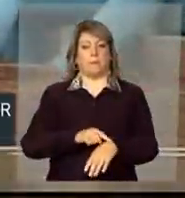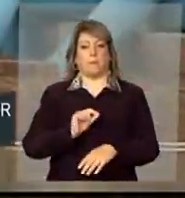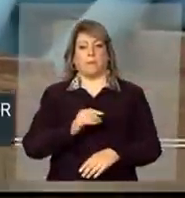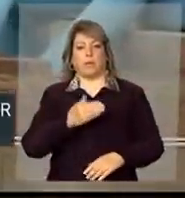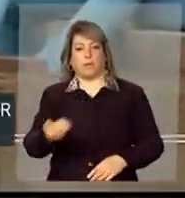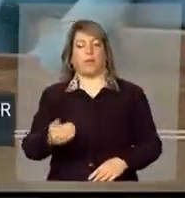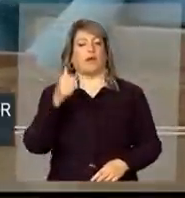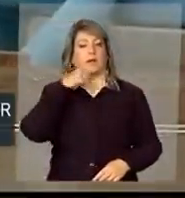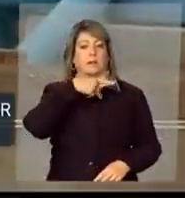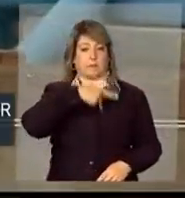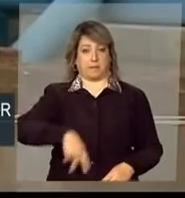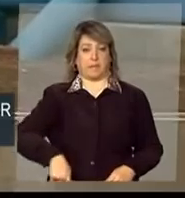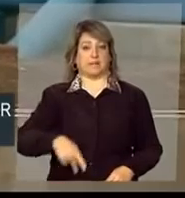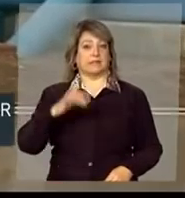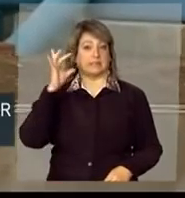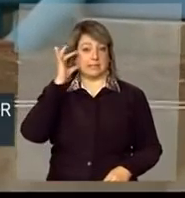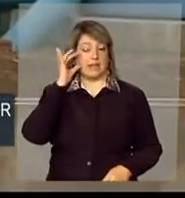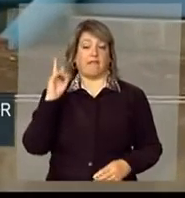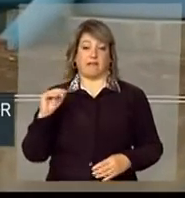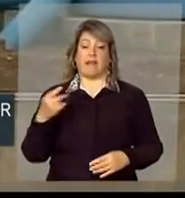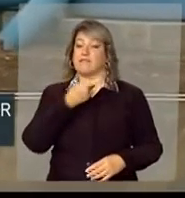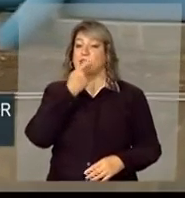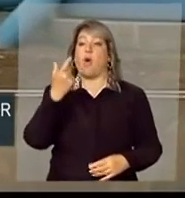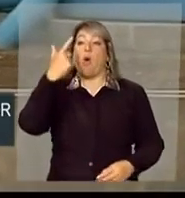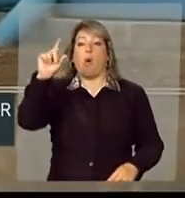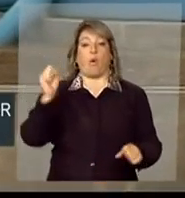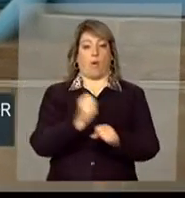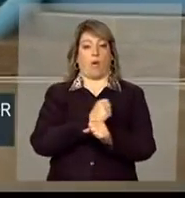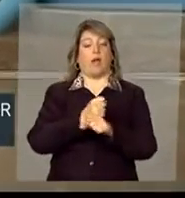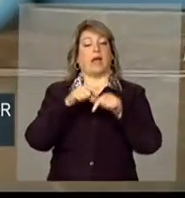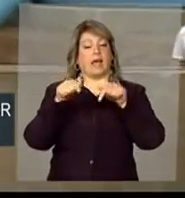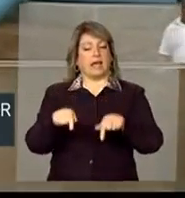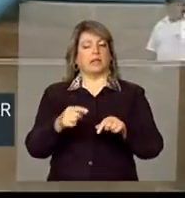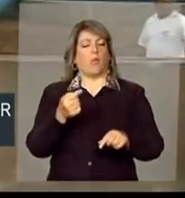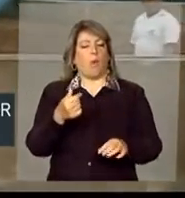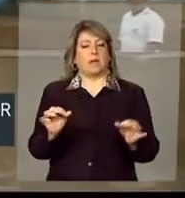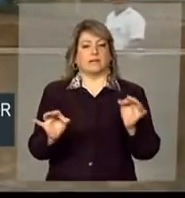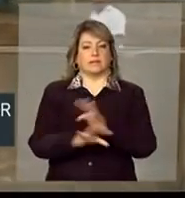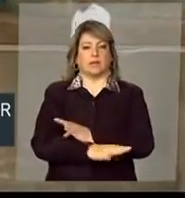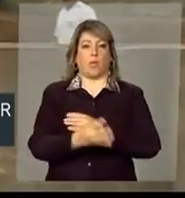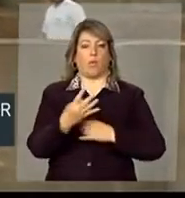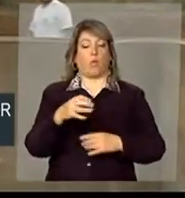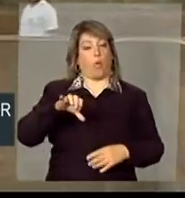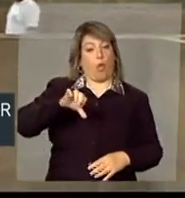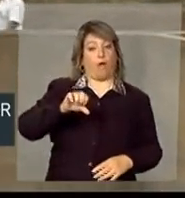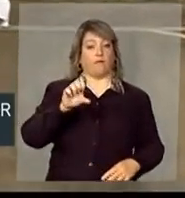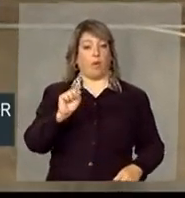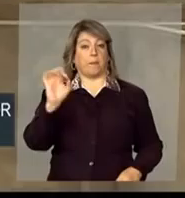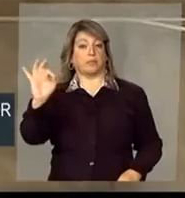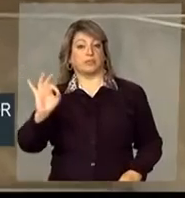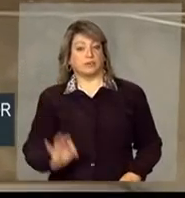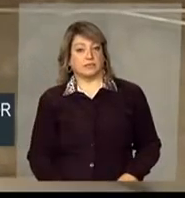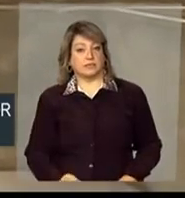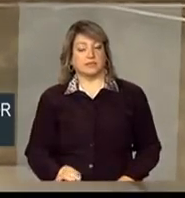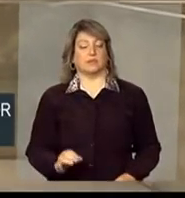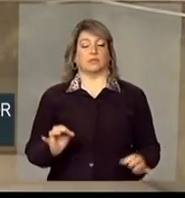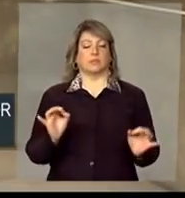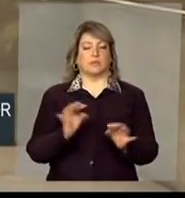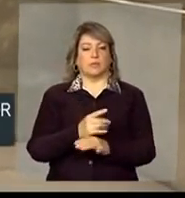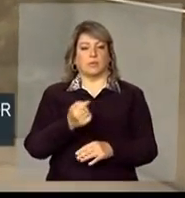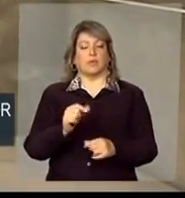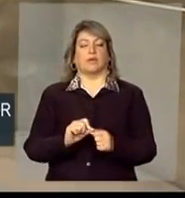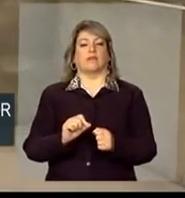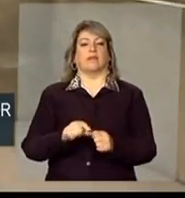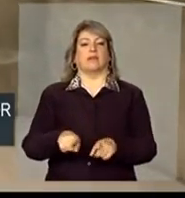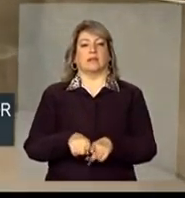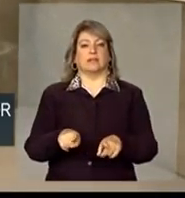a presidenta Dilma Rousseff vai visitar uma outra obra, essa sim, quase concluída, 98% concluída, um sistema adutor de